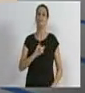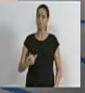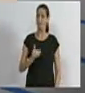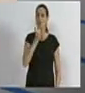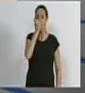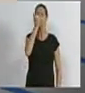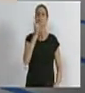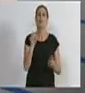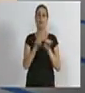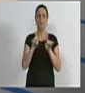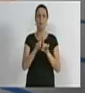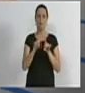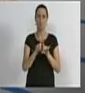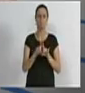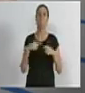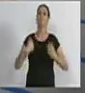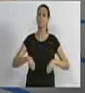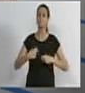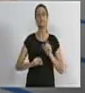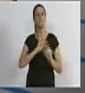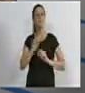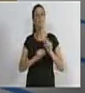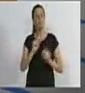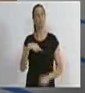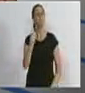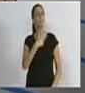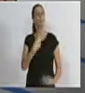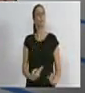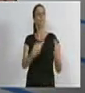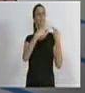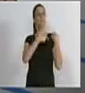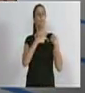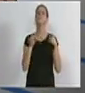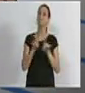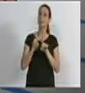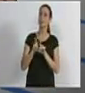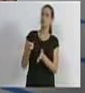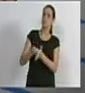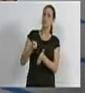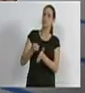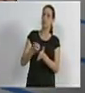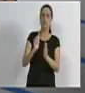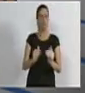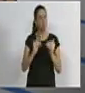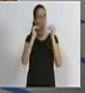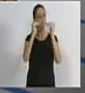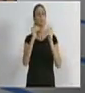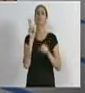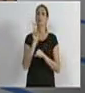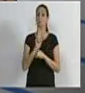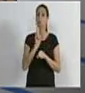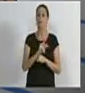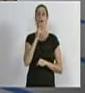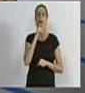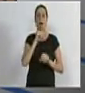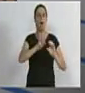Precisamos também nos mobilizar, fazer a nossa parte e exigir das autoridades o cuidado com saneamento básico em